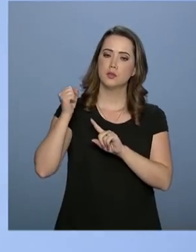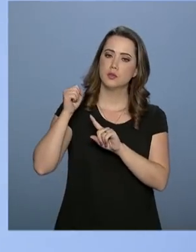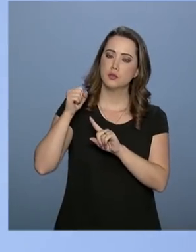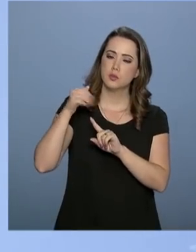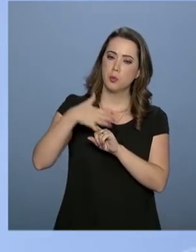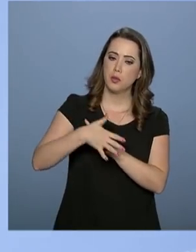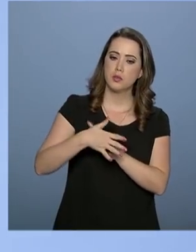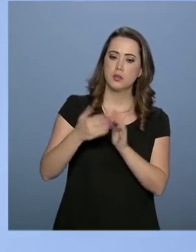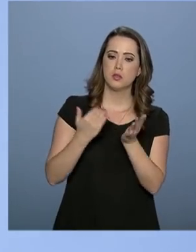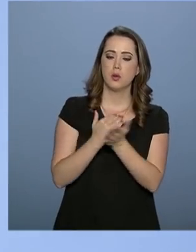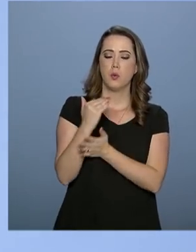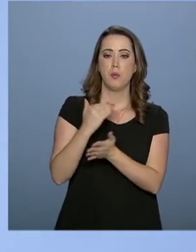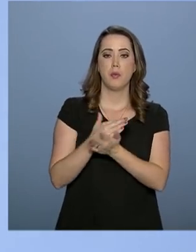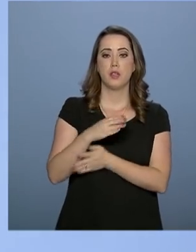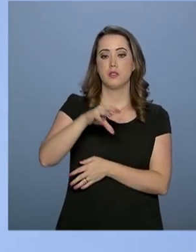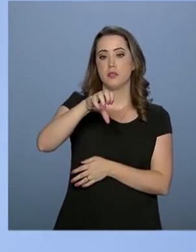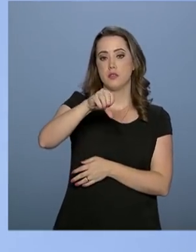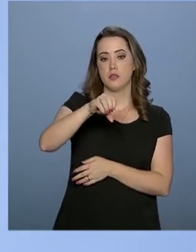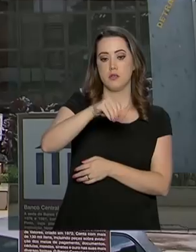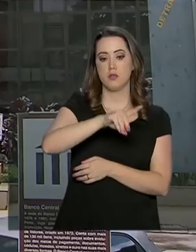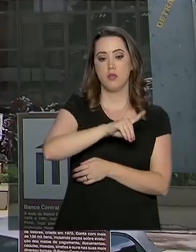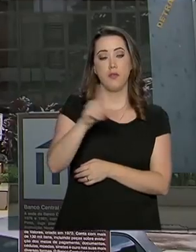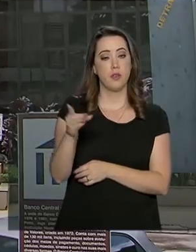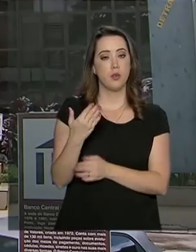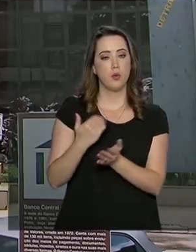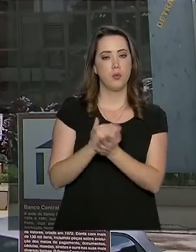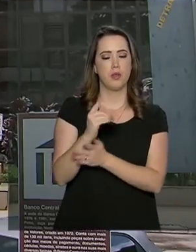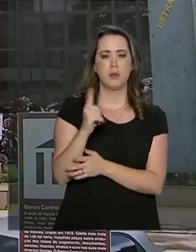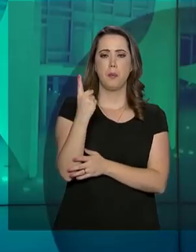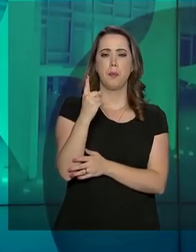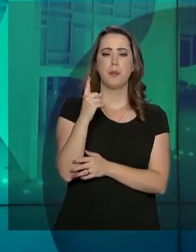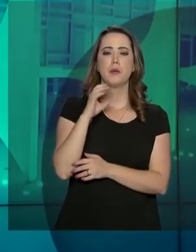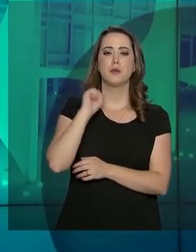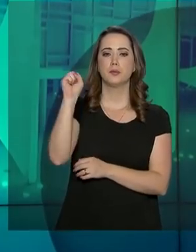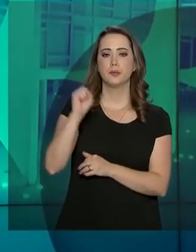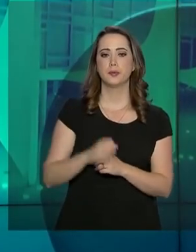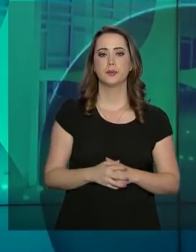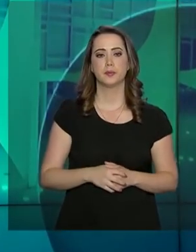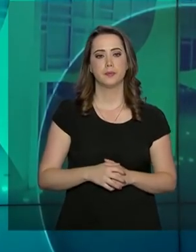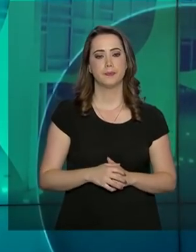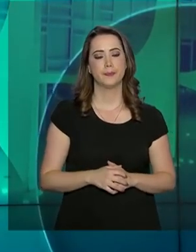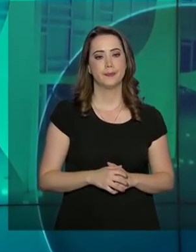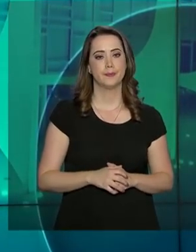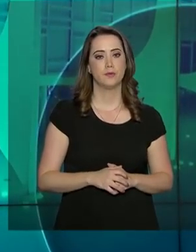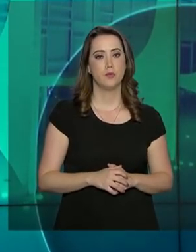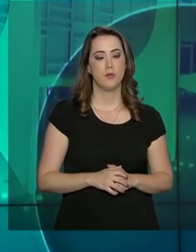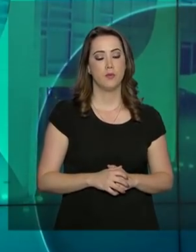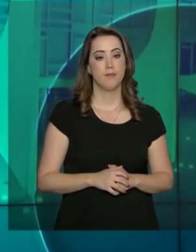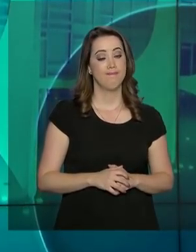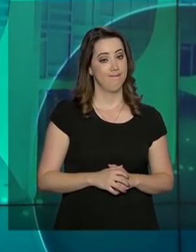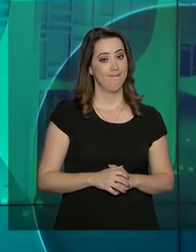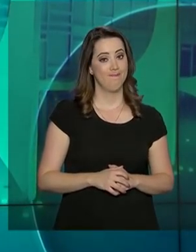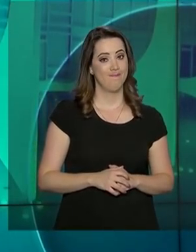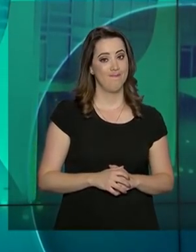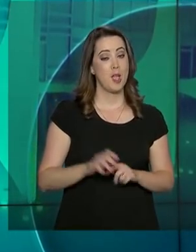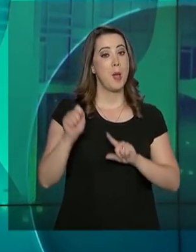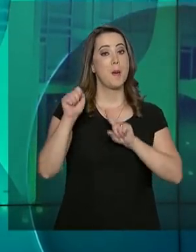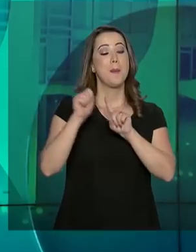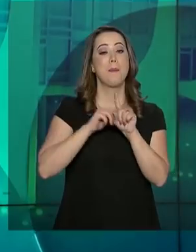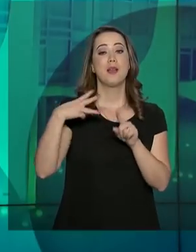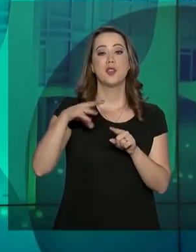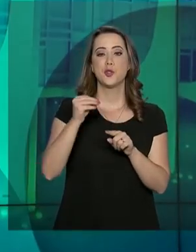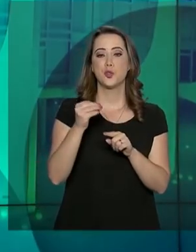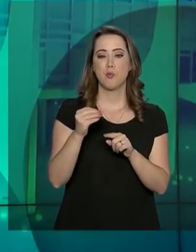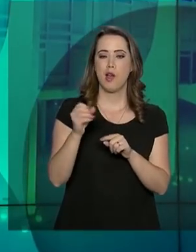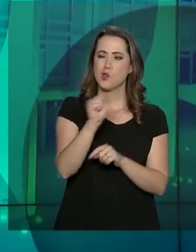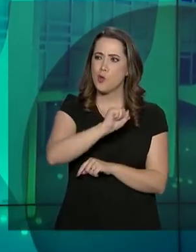entram em vigor em 90 dias a contar de 1º de abril. O Brasil fechou o mês de março com balança comercial no